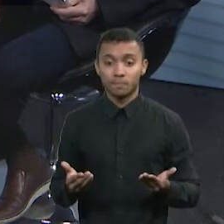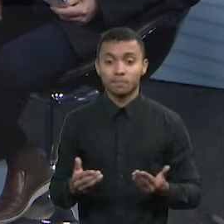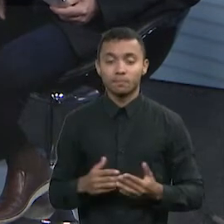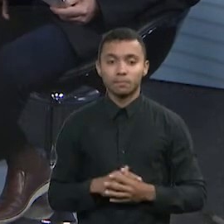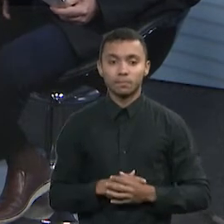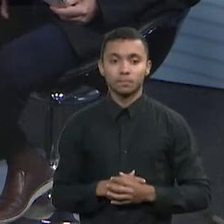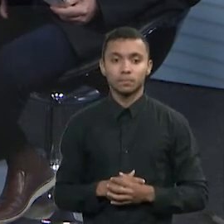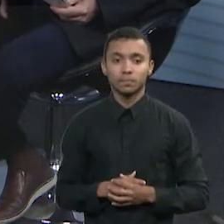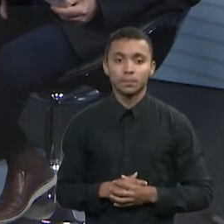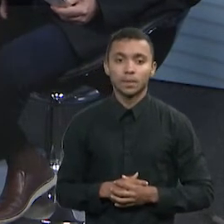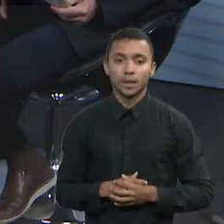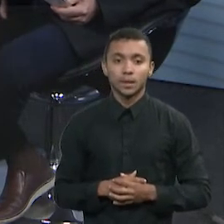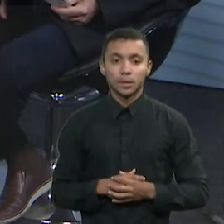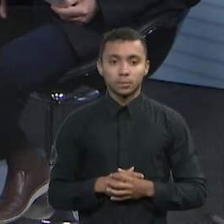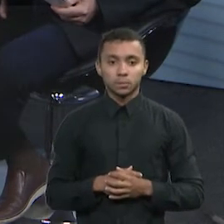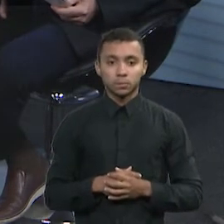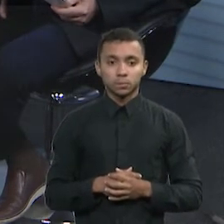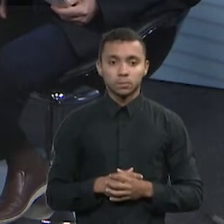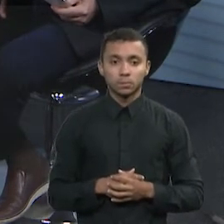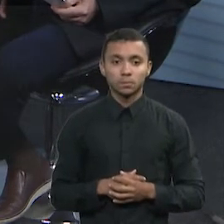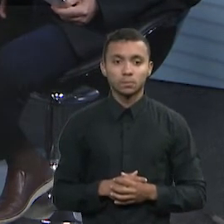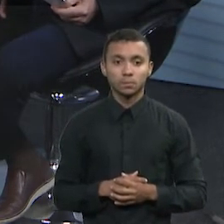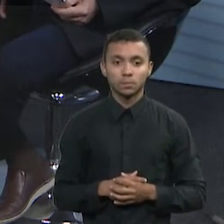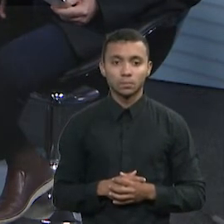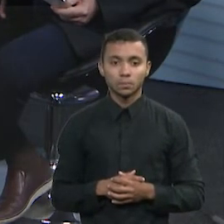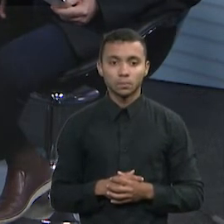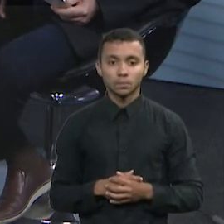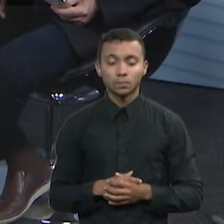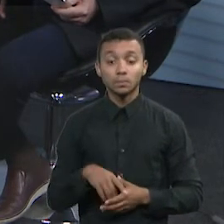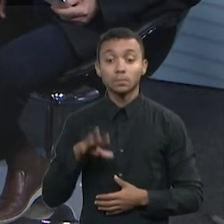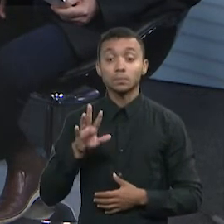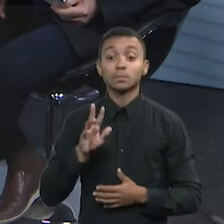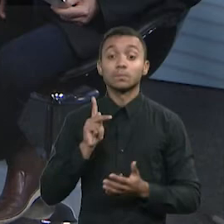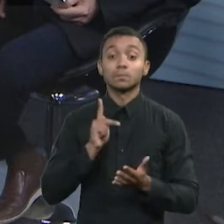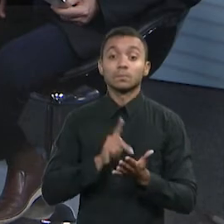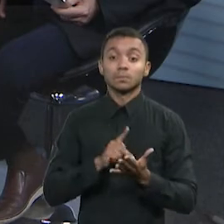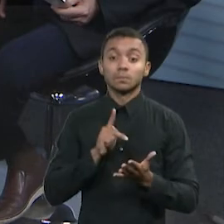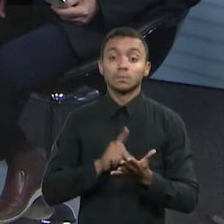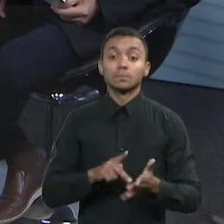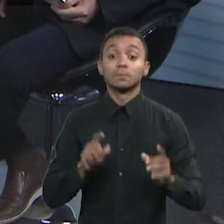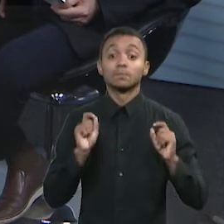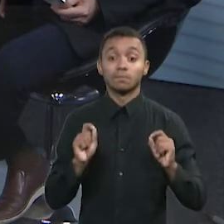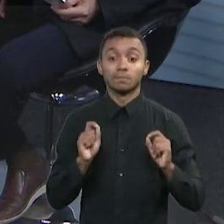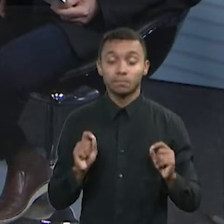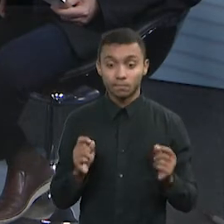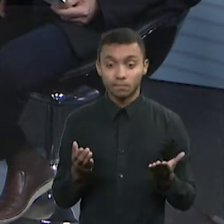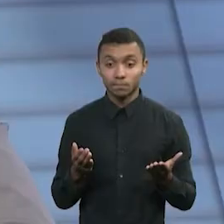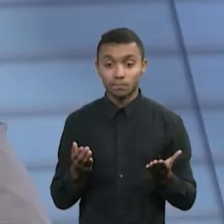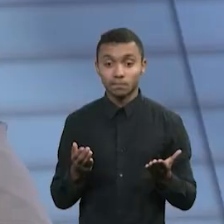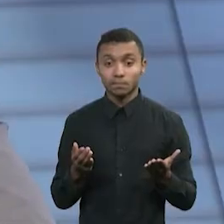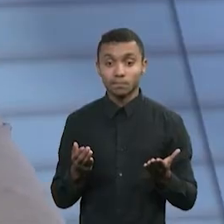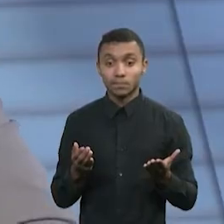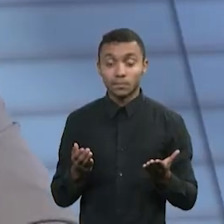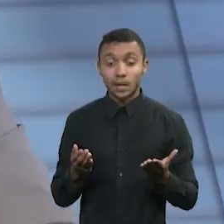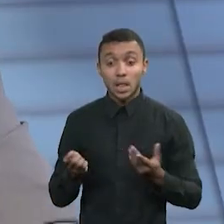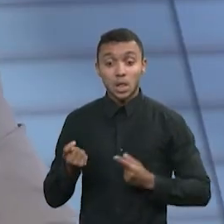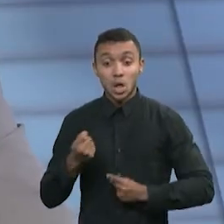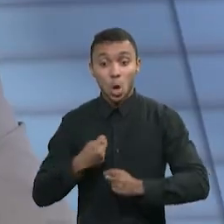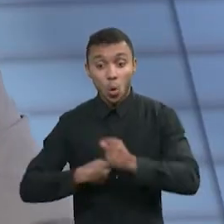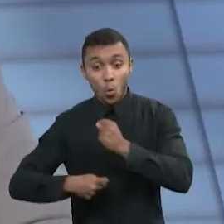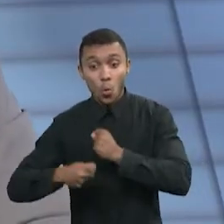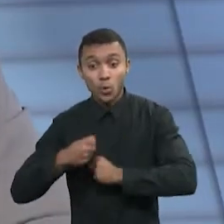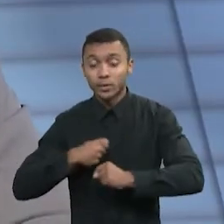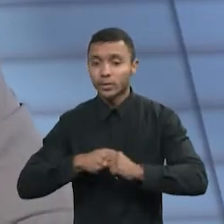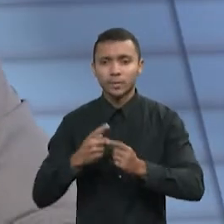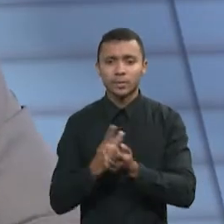Na realidade, Renato, a gente teve vários tipos de transações envolvendo dívida ativa da